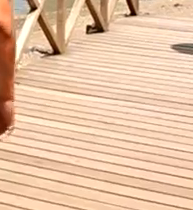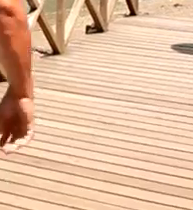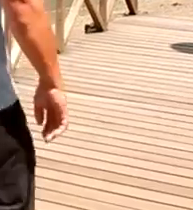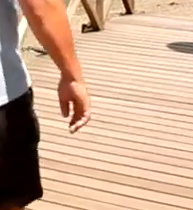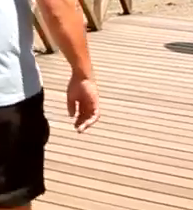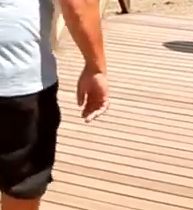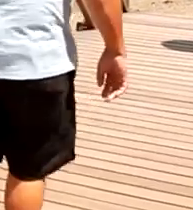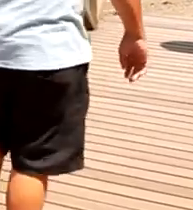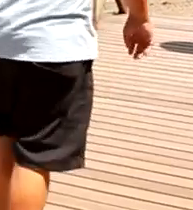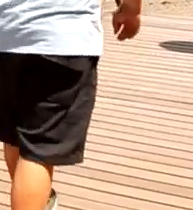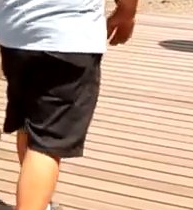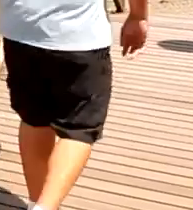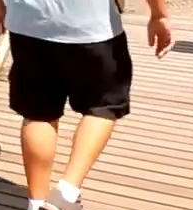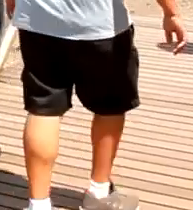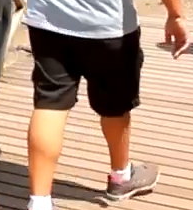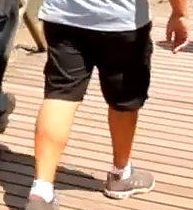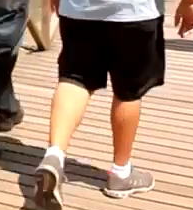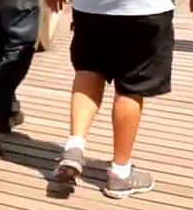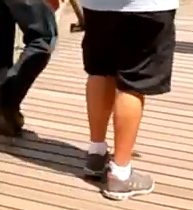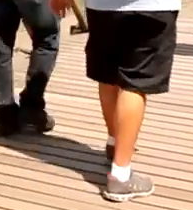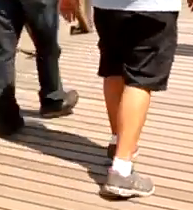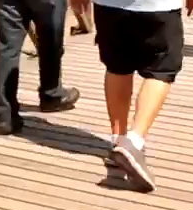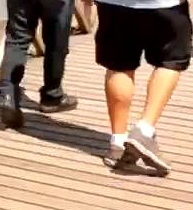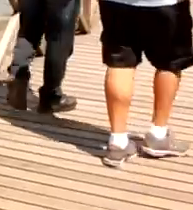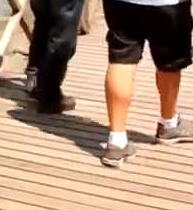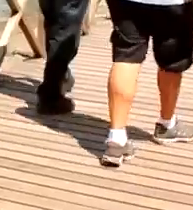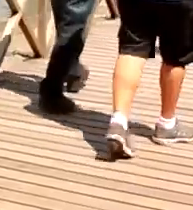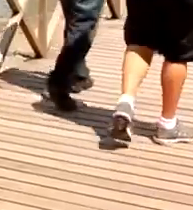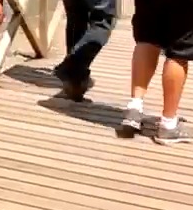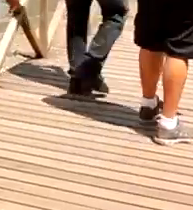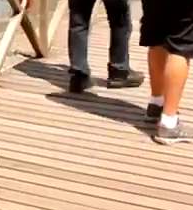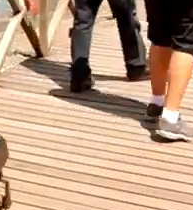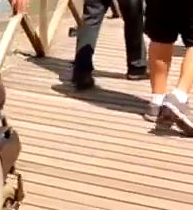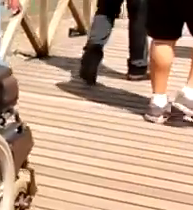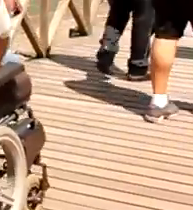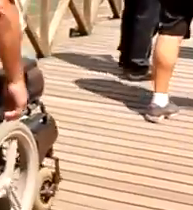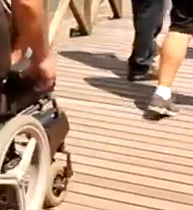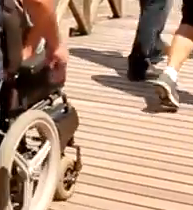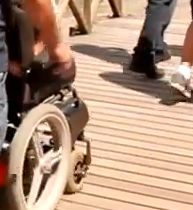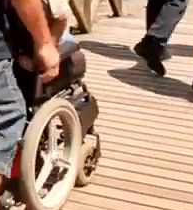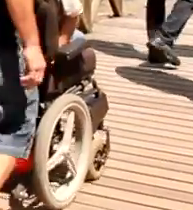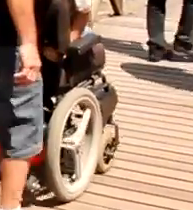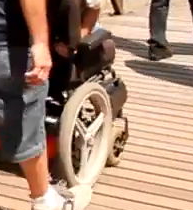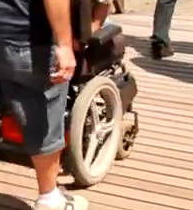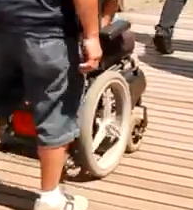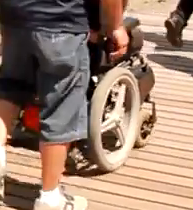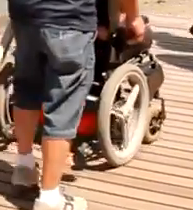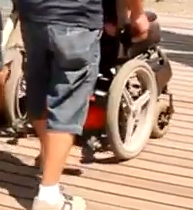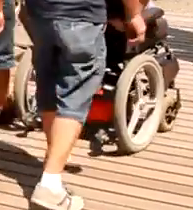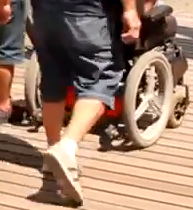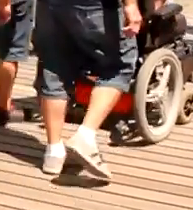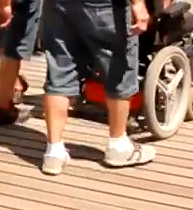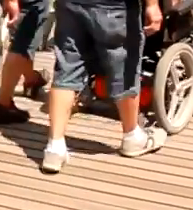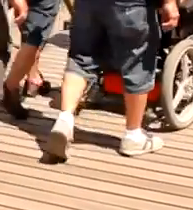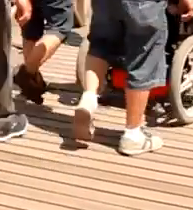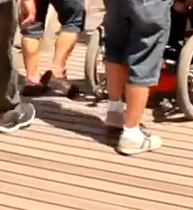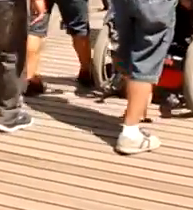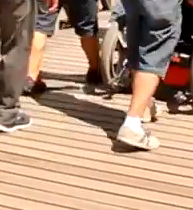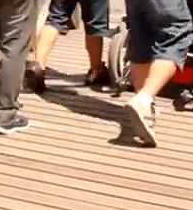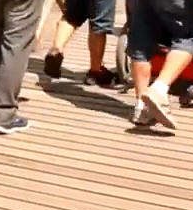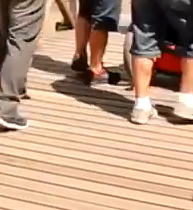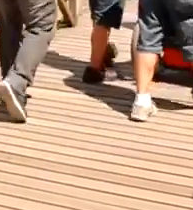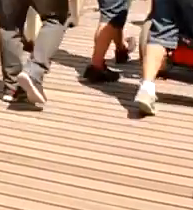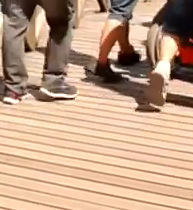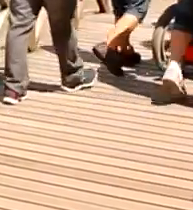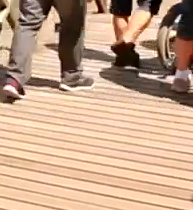né? Nessa situação. Eduardo, Heitor, João e outros amigos andam pelo deck. Caminho de pedras, mar adentro. Ao